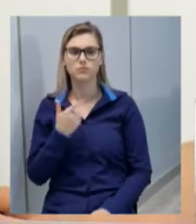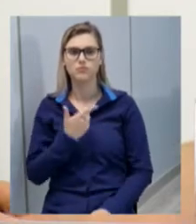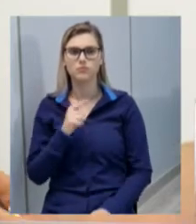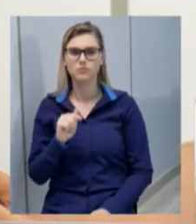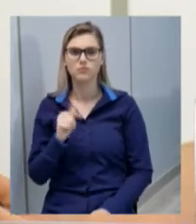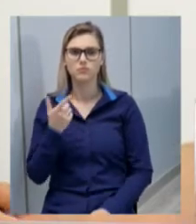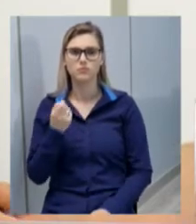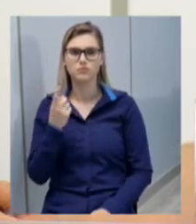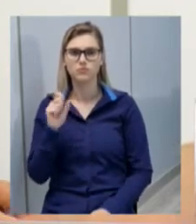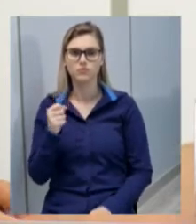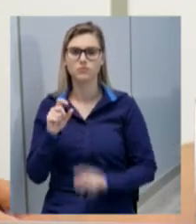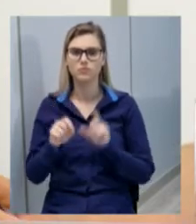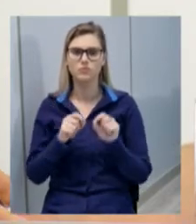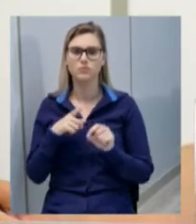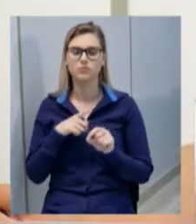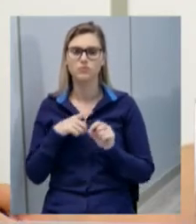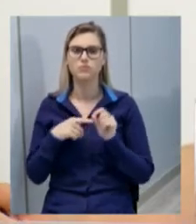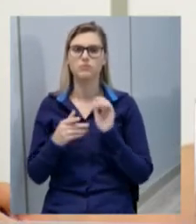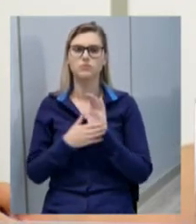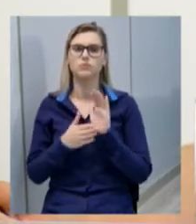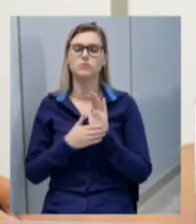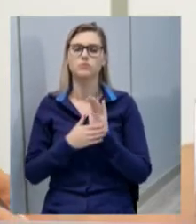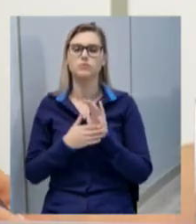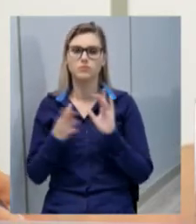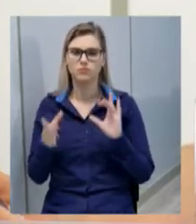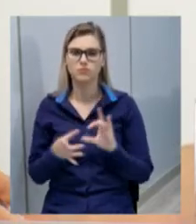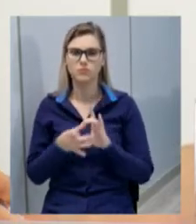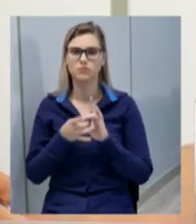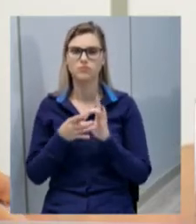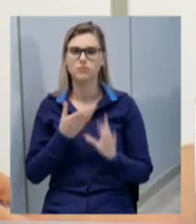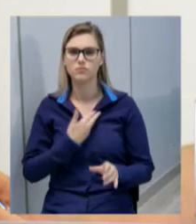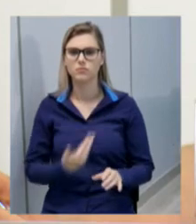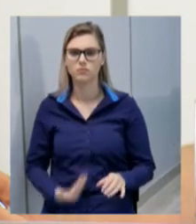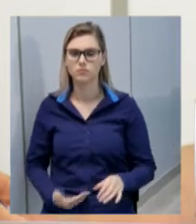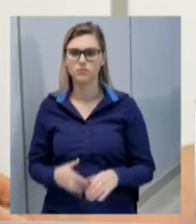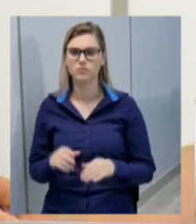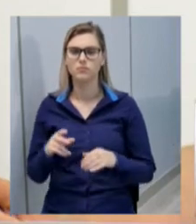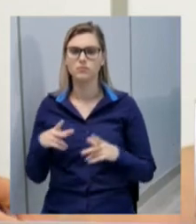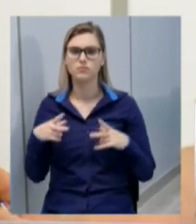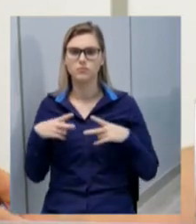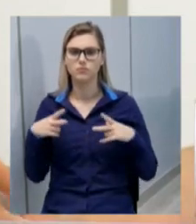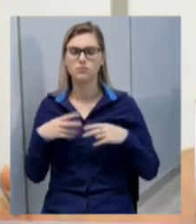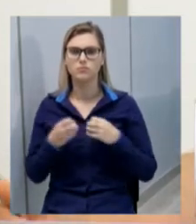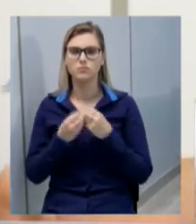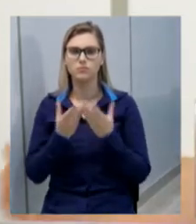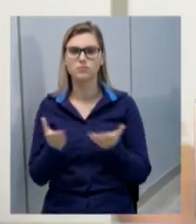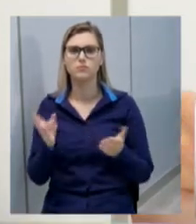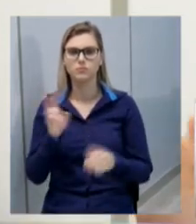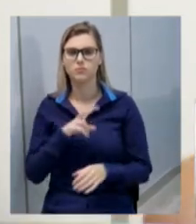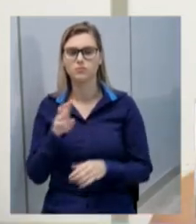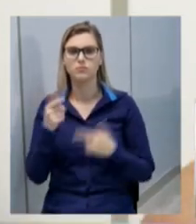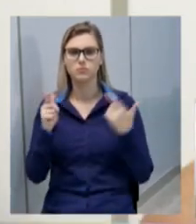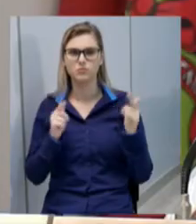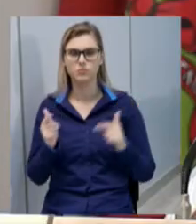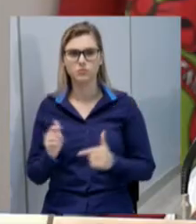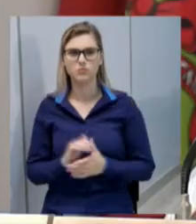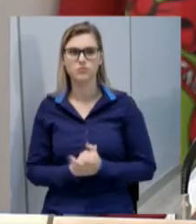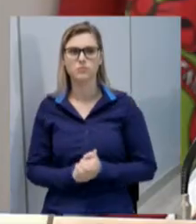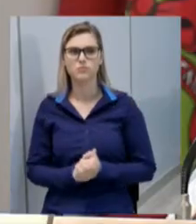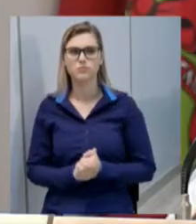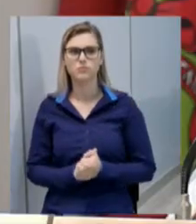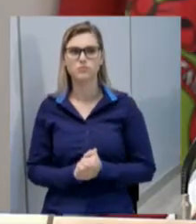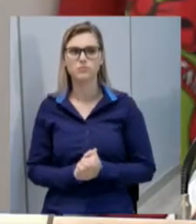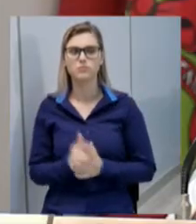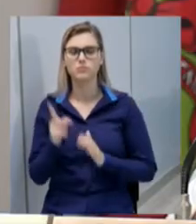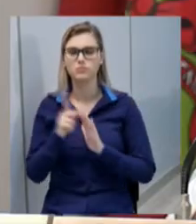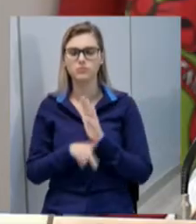2018 que institui o programa de parceria público-privada e concessões de Chancherê e da outras providências o projeto